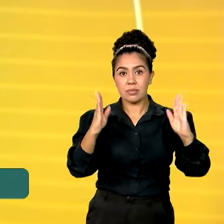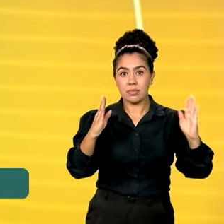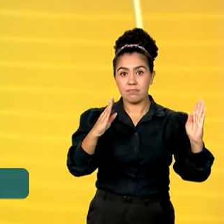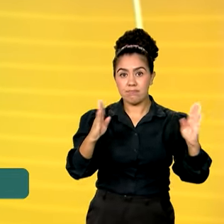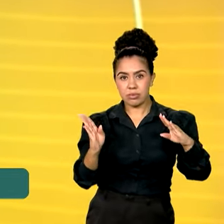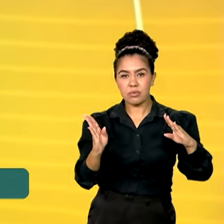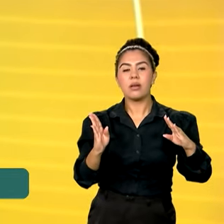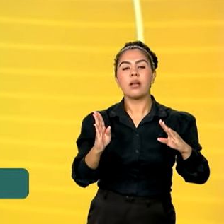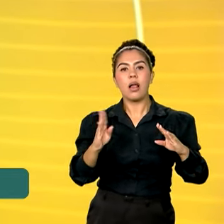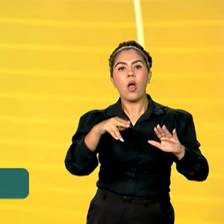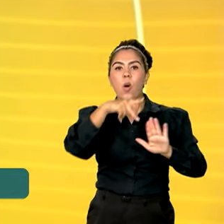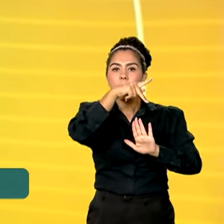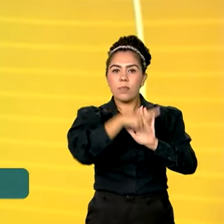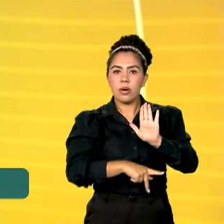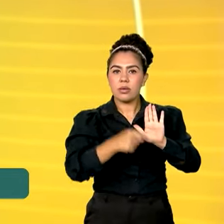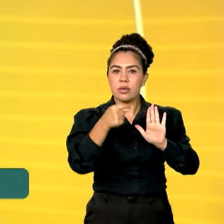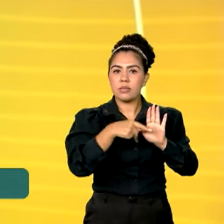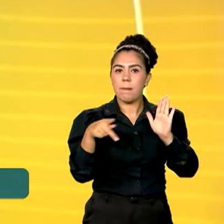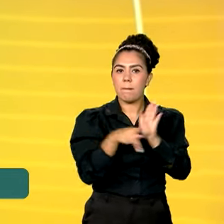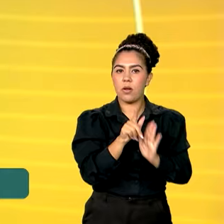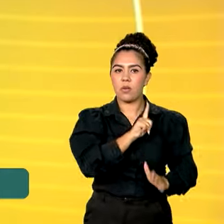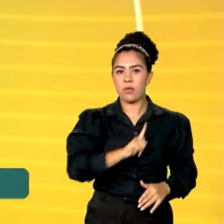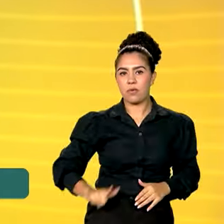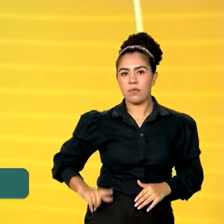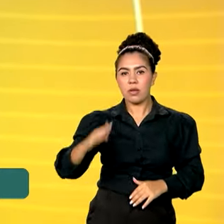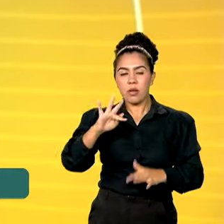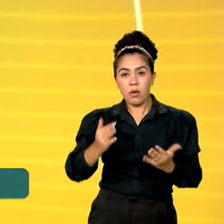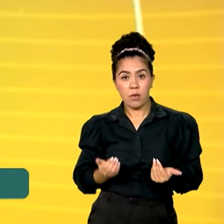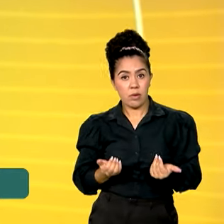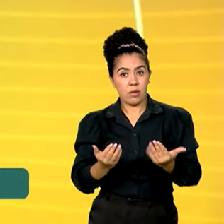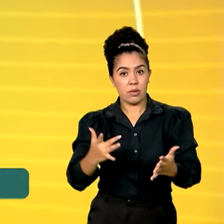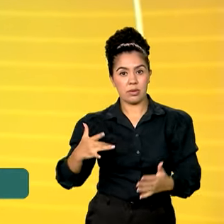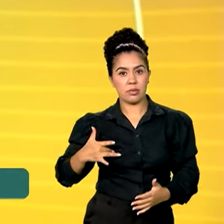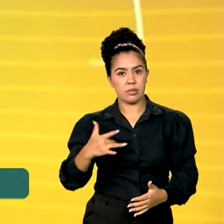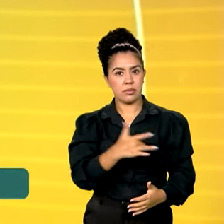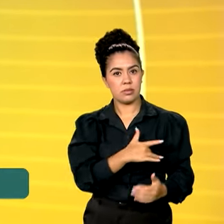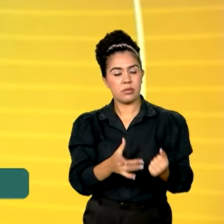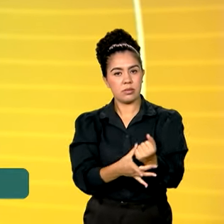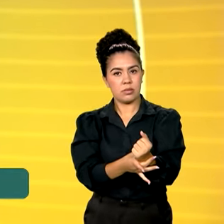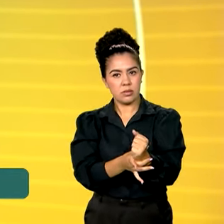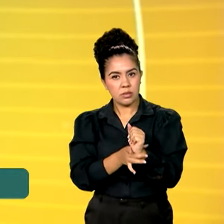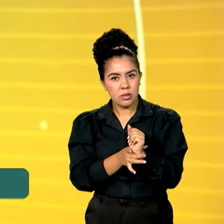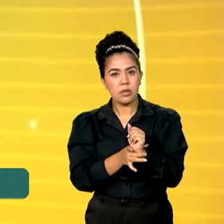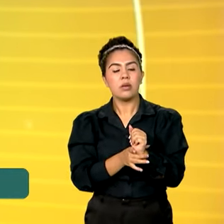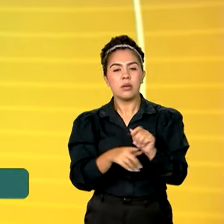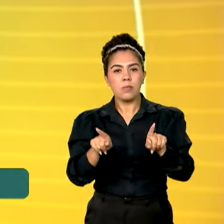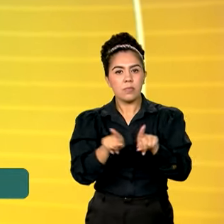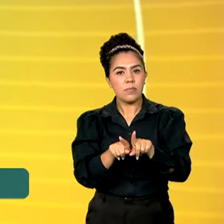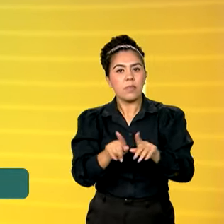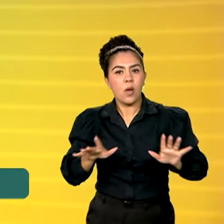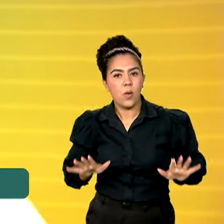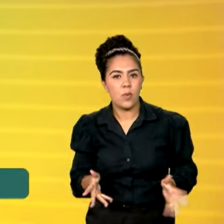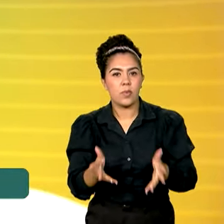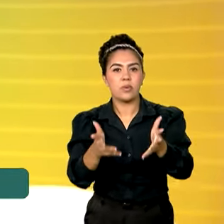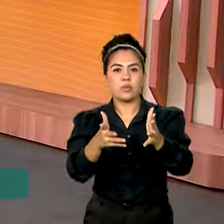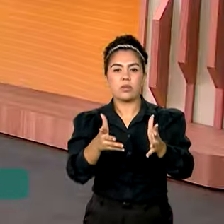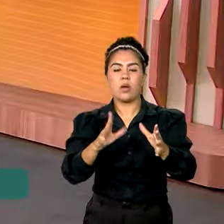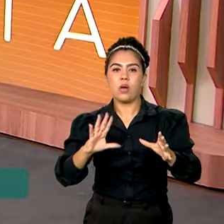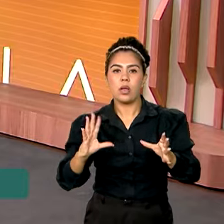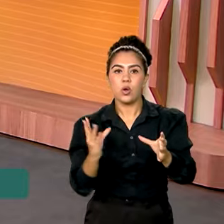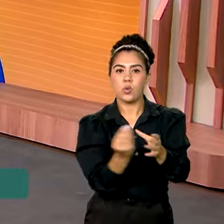federal com o fortalecimento da segurança alimentar e nutricional, além da promoção da inclusão social.